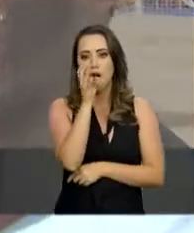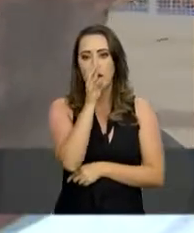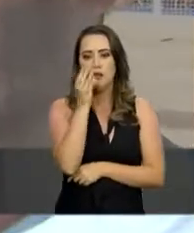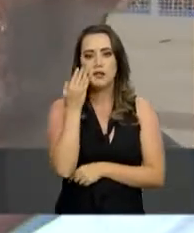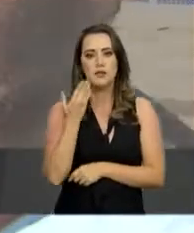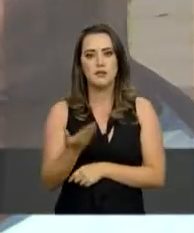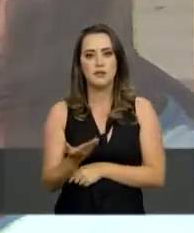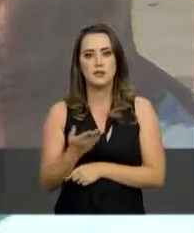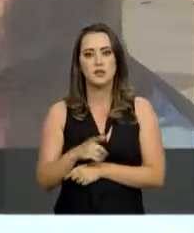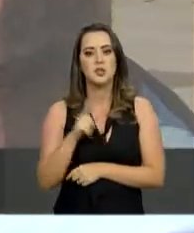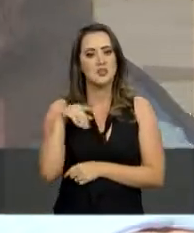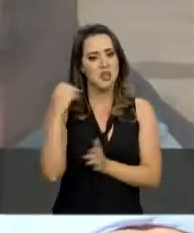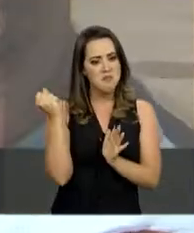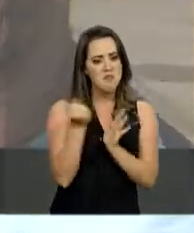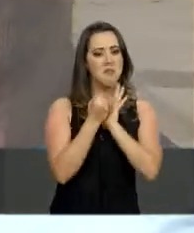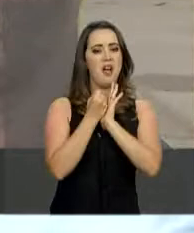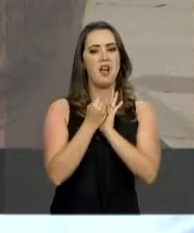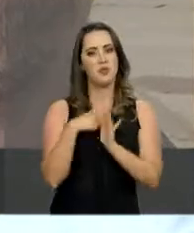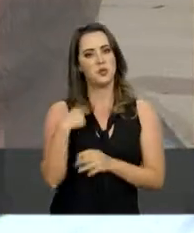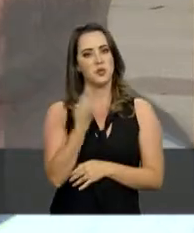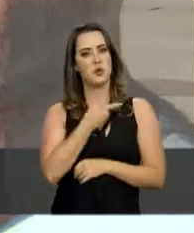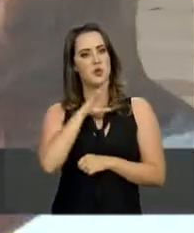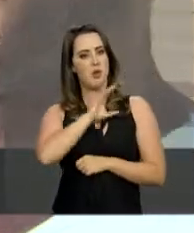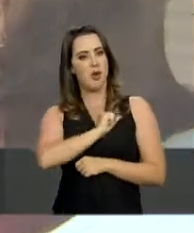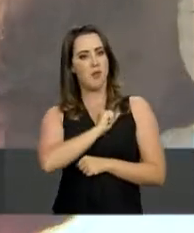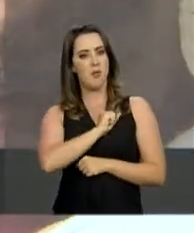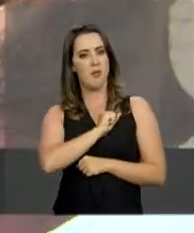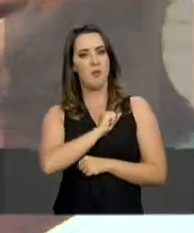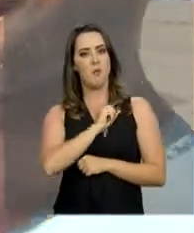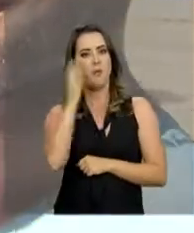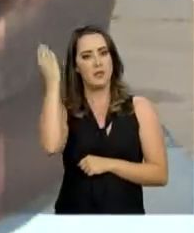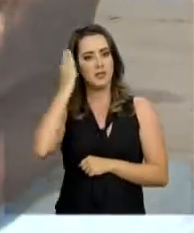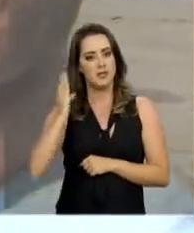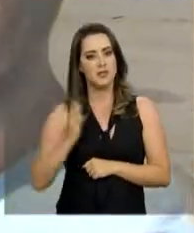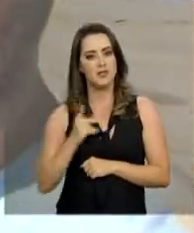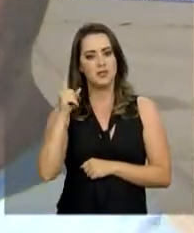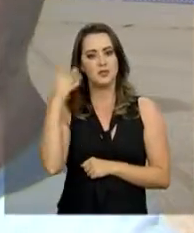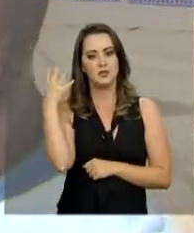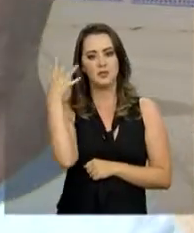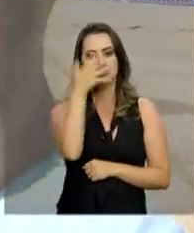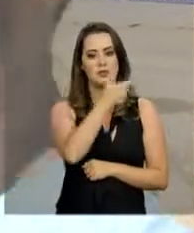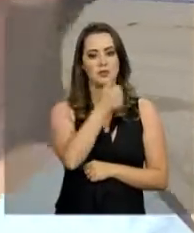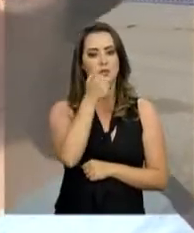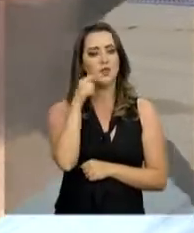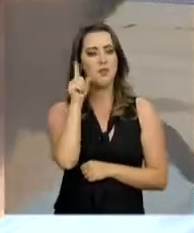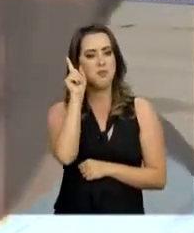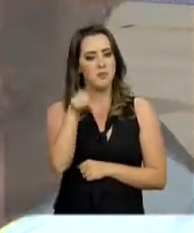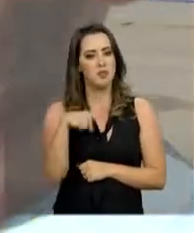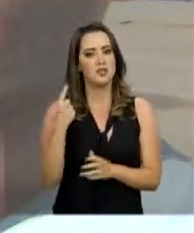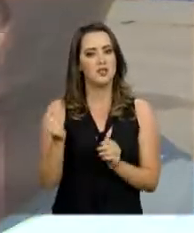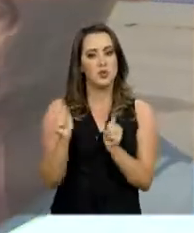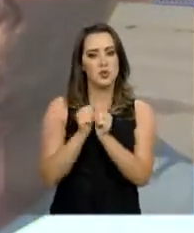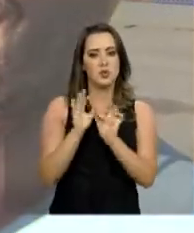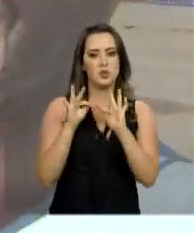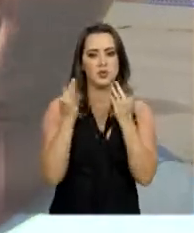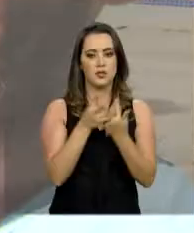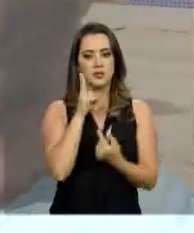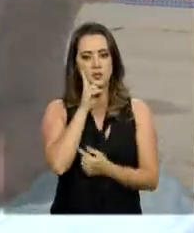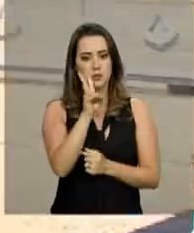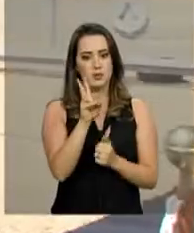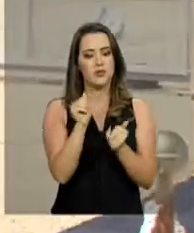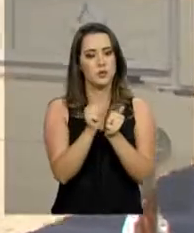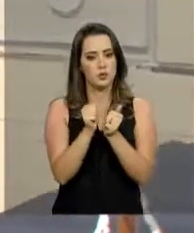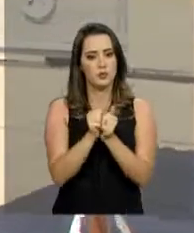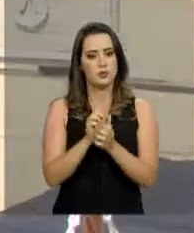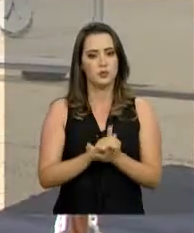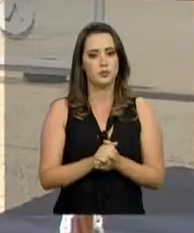um marco do patriotismo, né? É bastante bonita. E trazendo a família para assistir também.